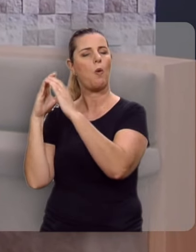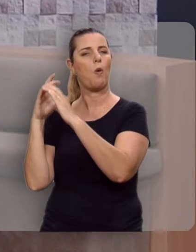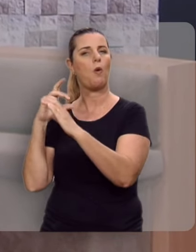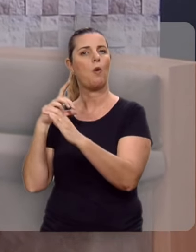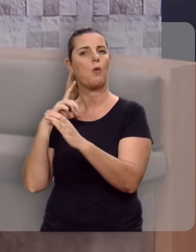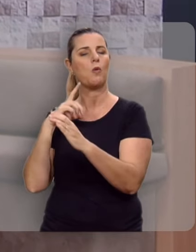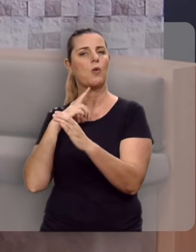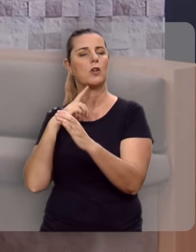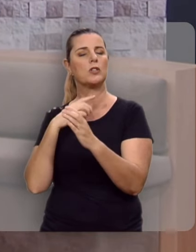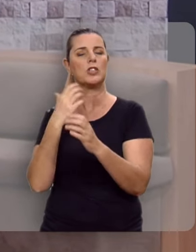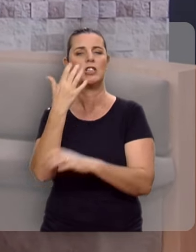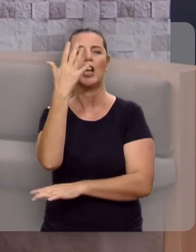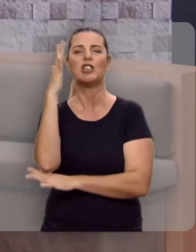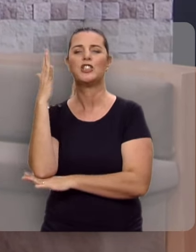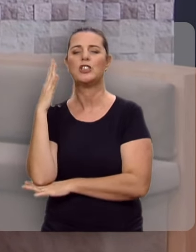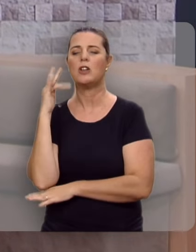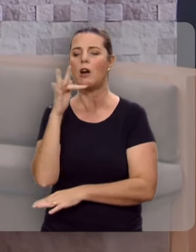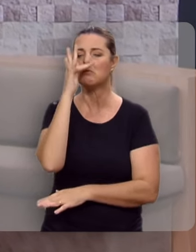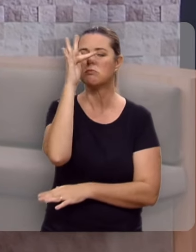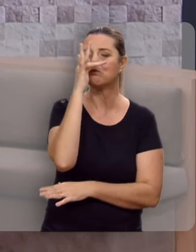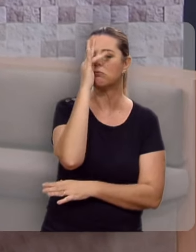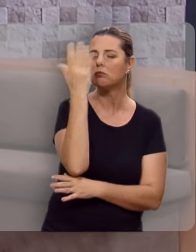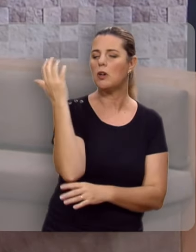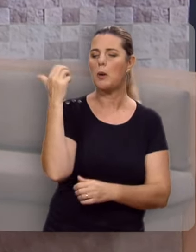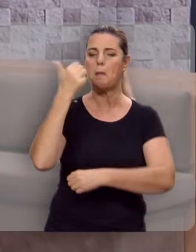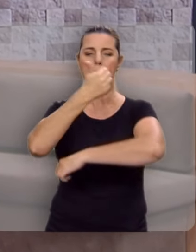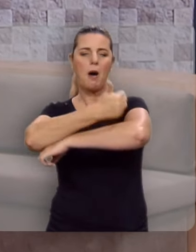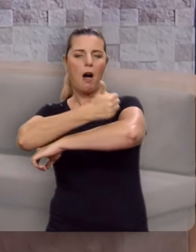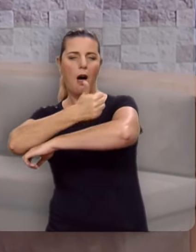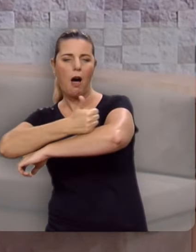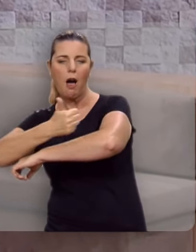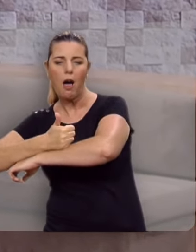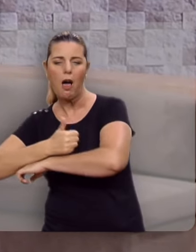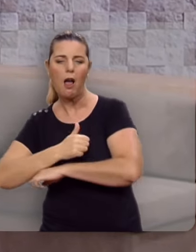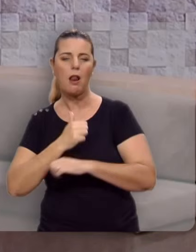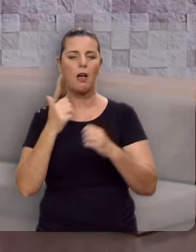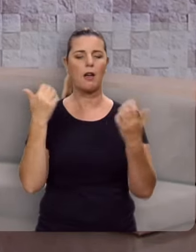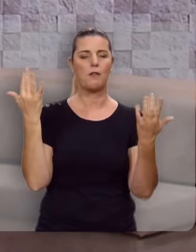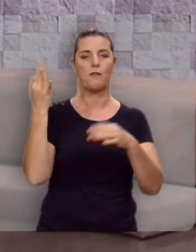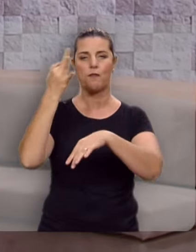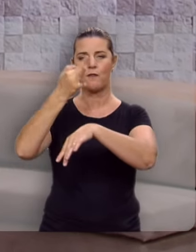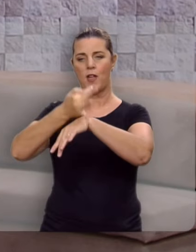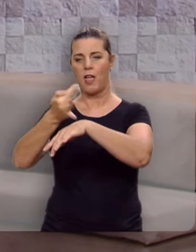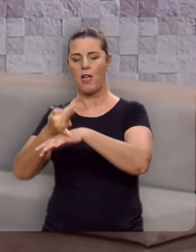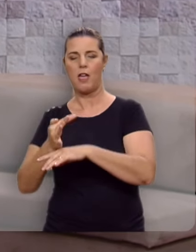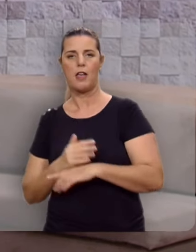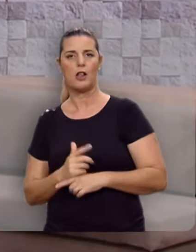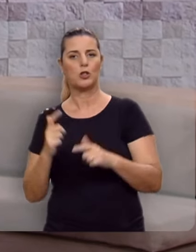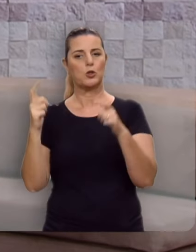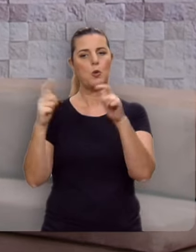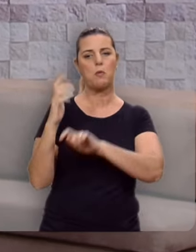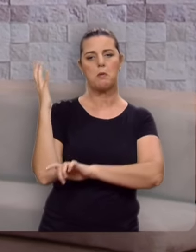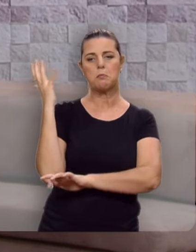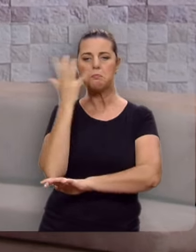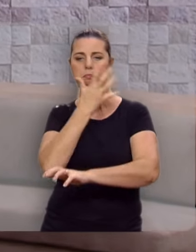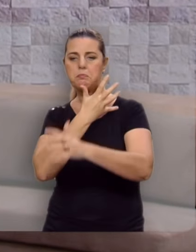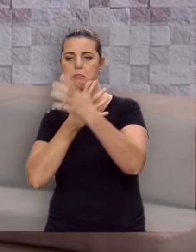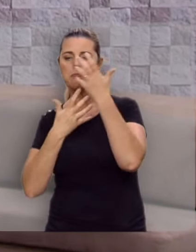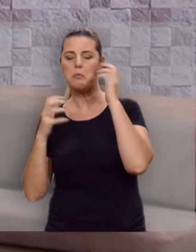dos jardins, dos palácios de férias, dos